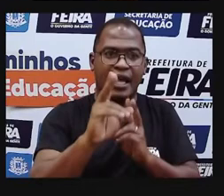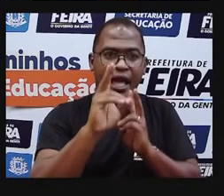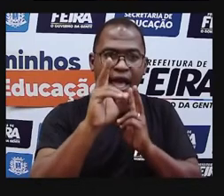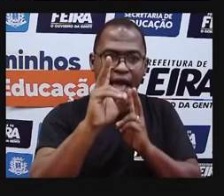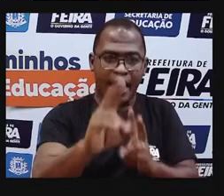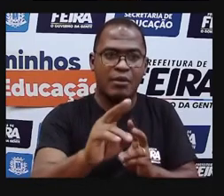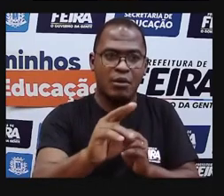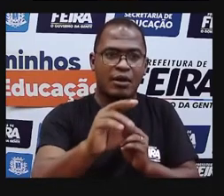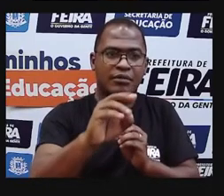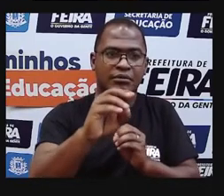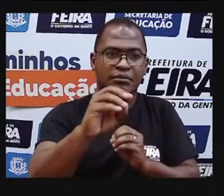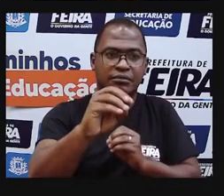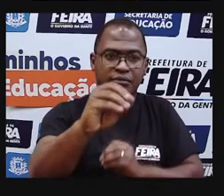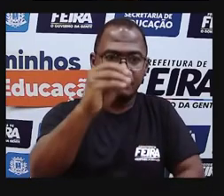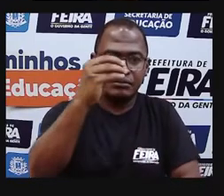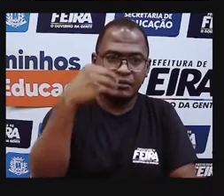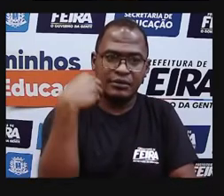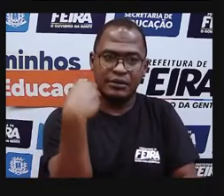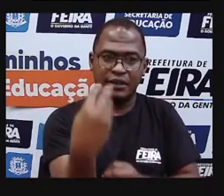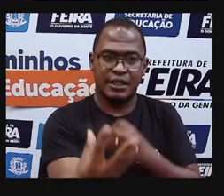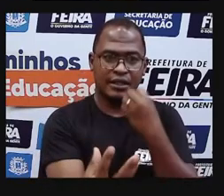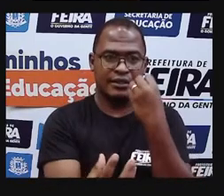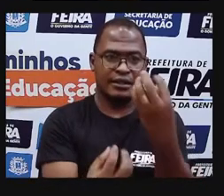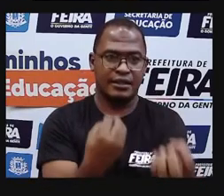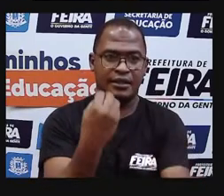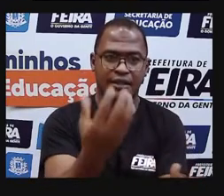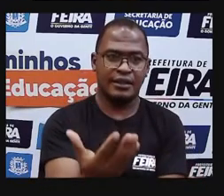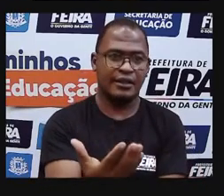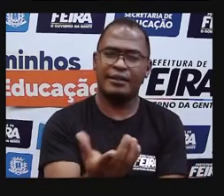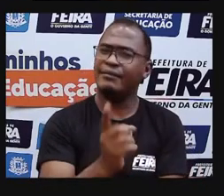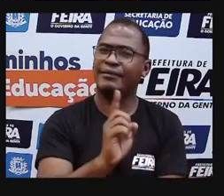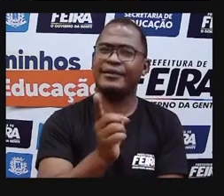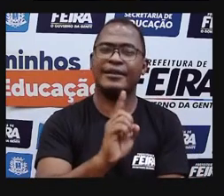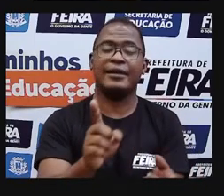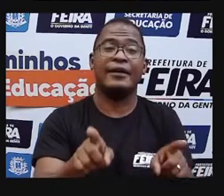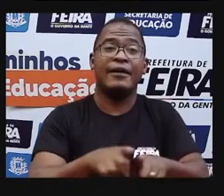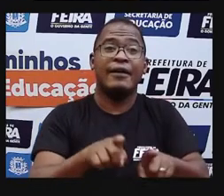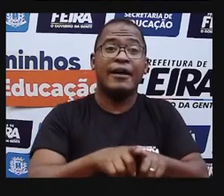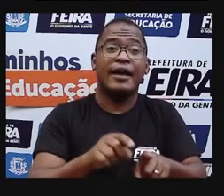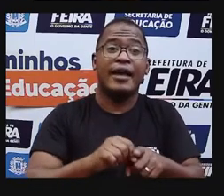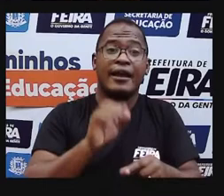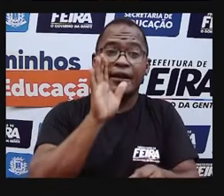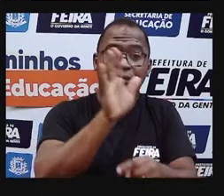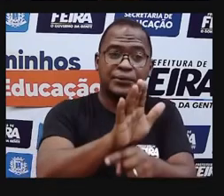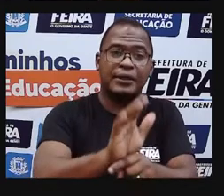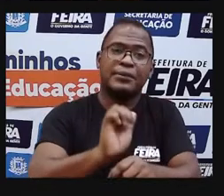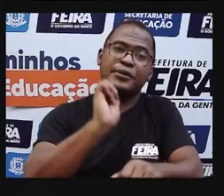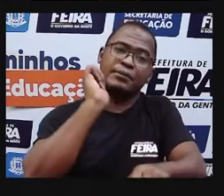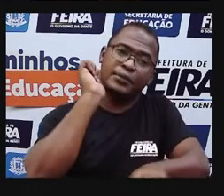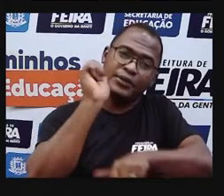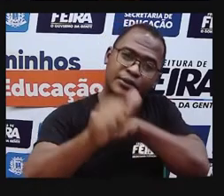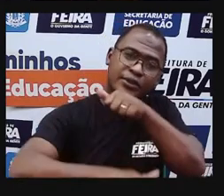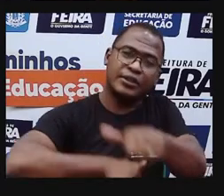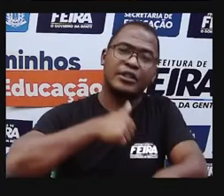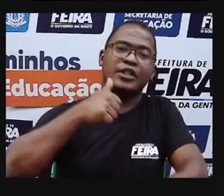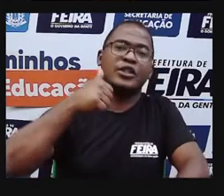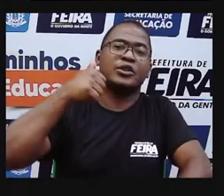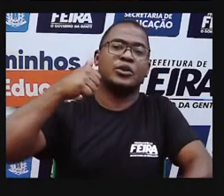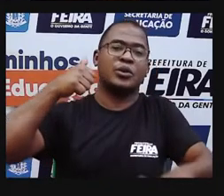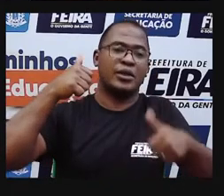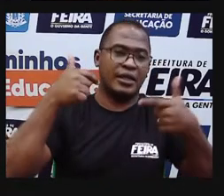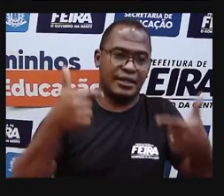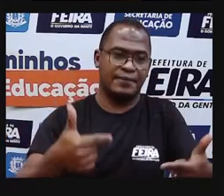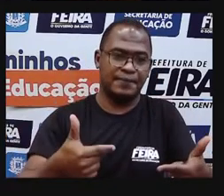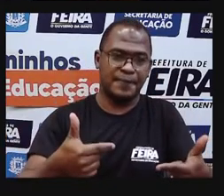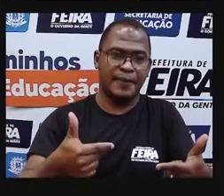criar possibilidades para a sua produção ou para a sua construção. Quem ensina, aprende ao